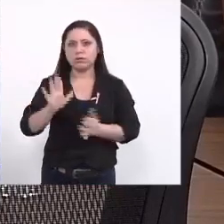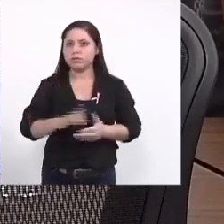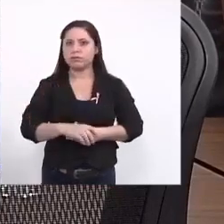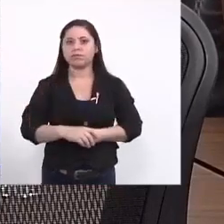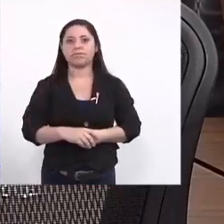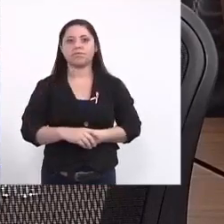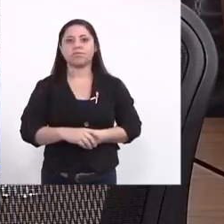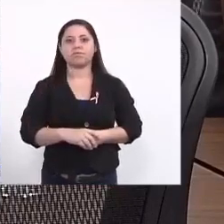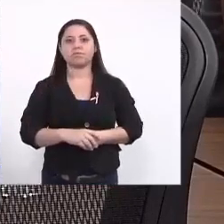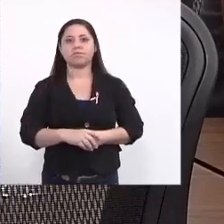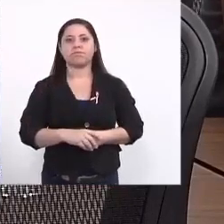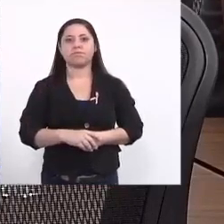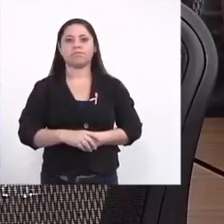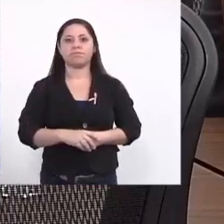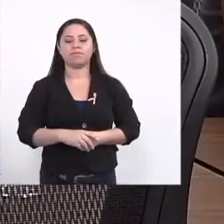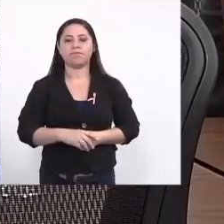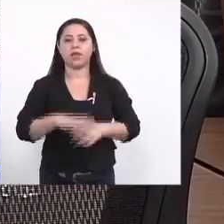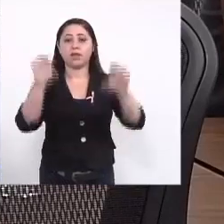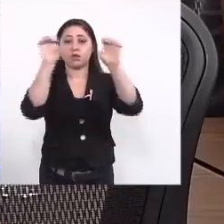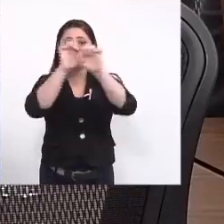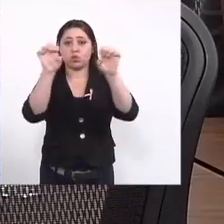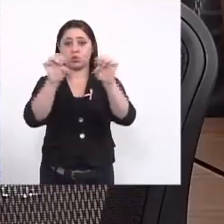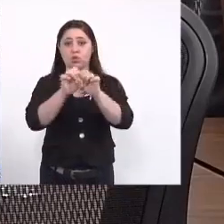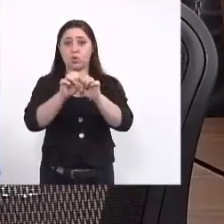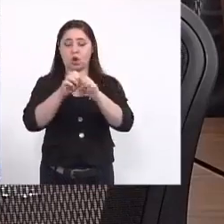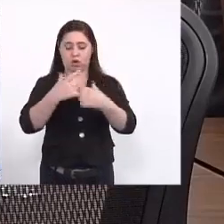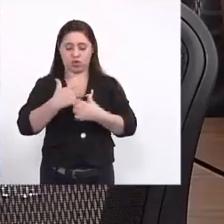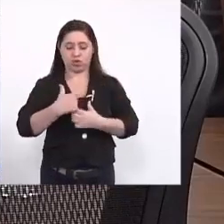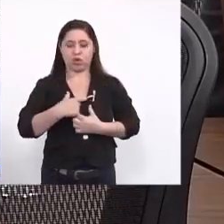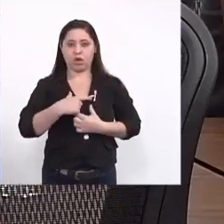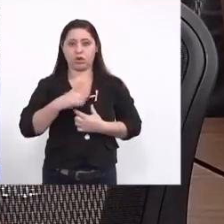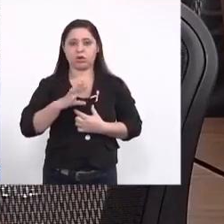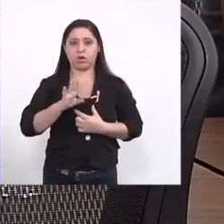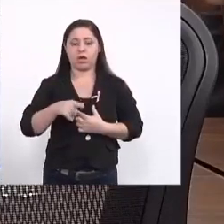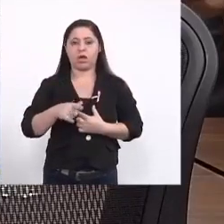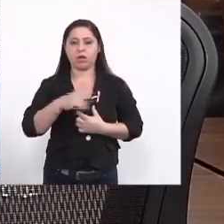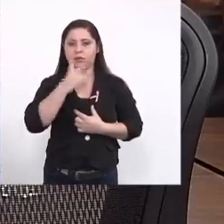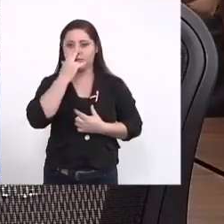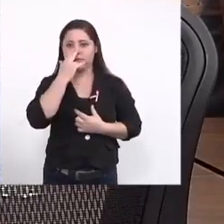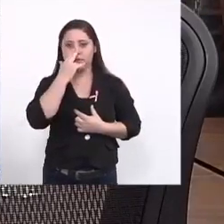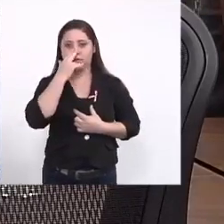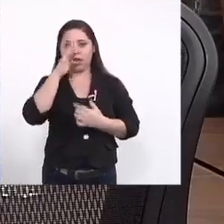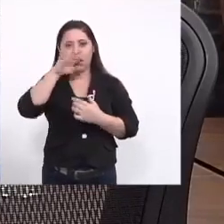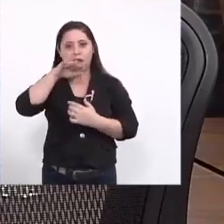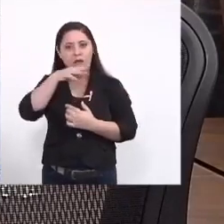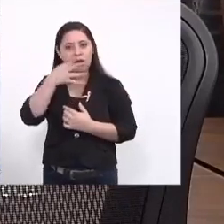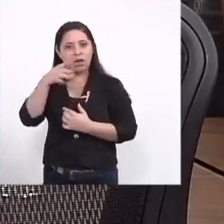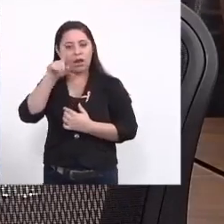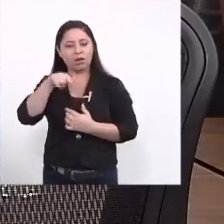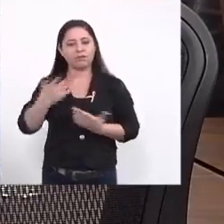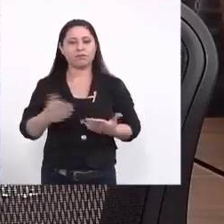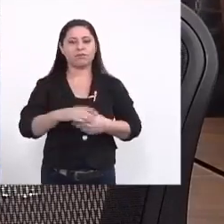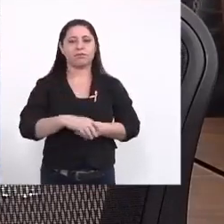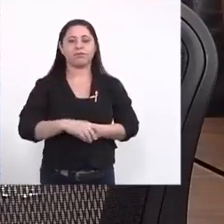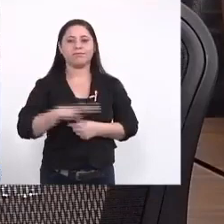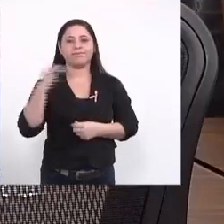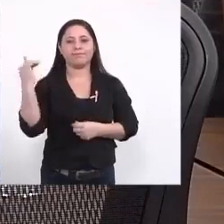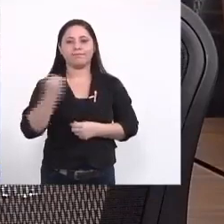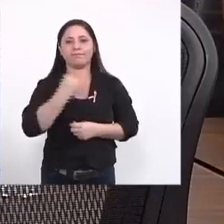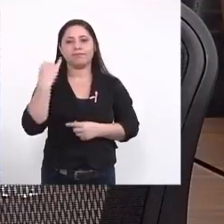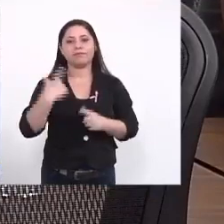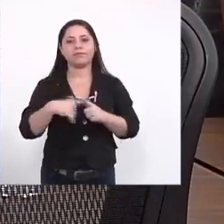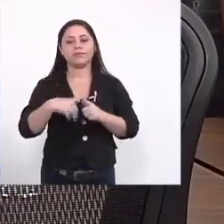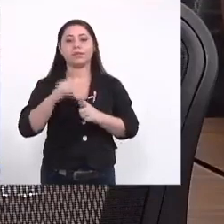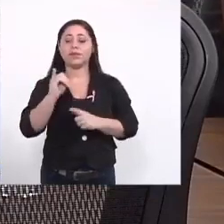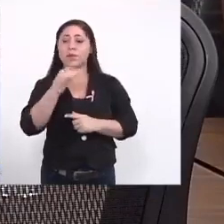e esse essa estrutura que estão montando de crachá agora fugiu o nome com R-code é muito importante porque